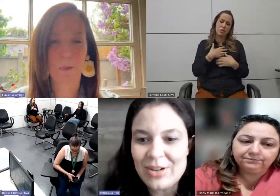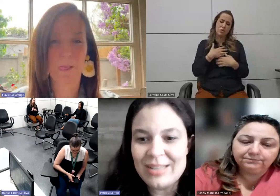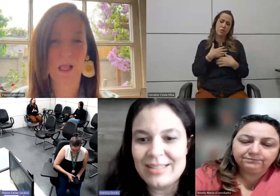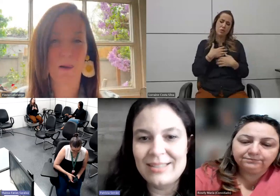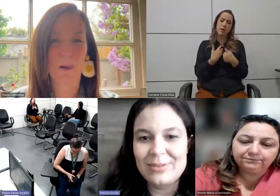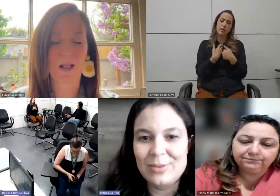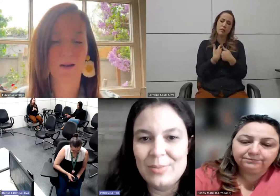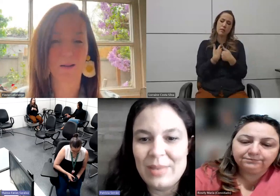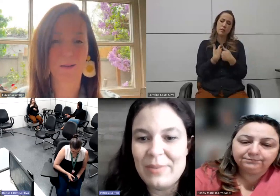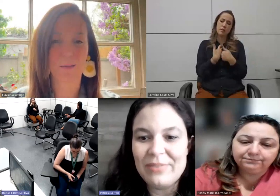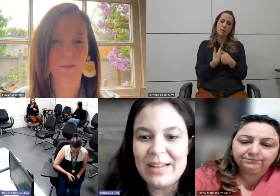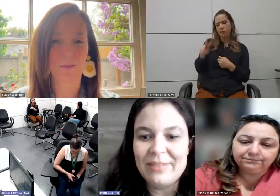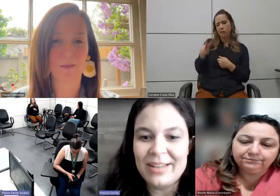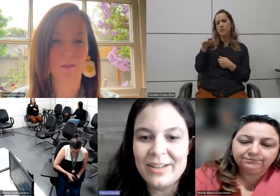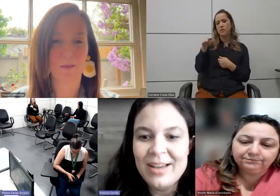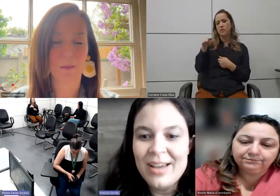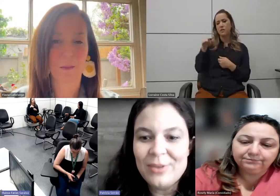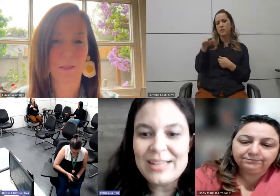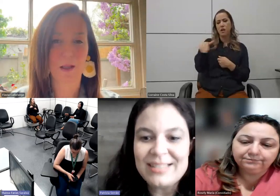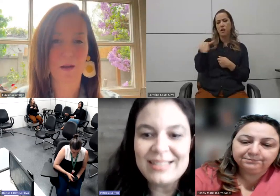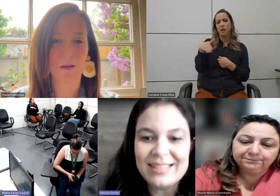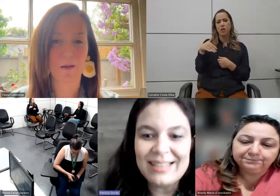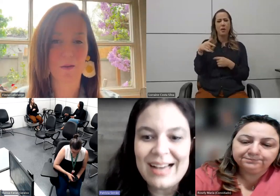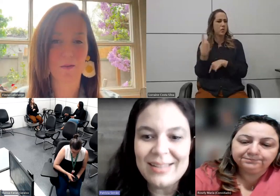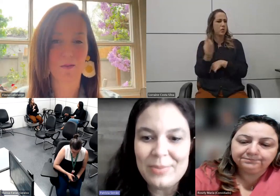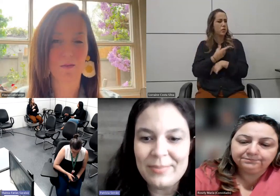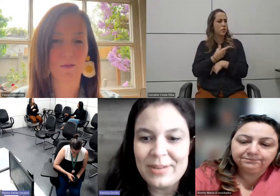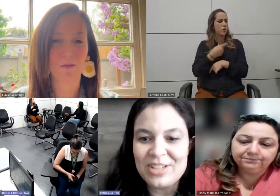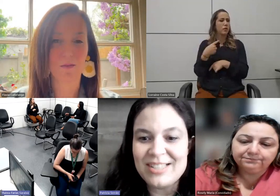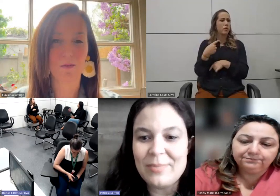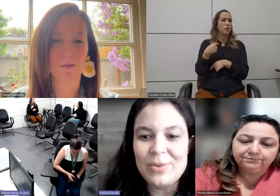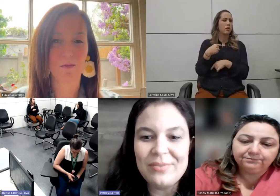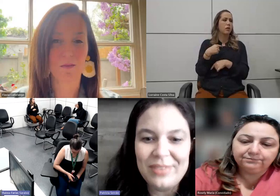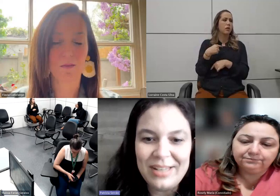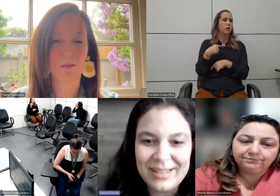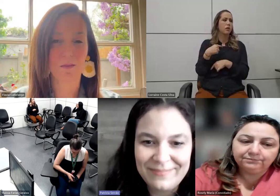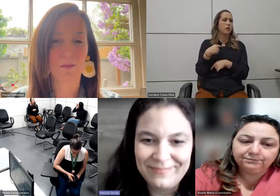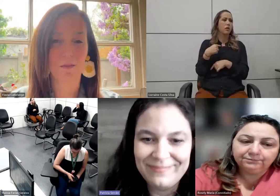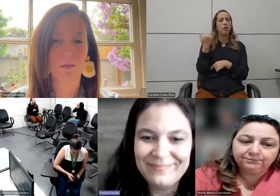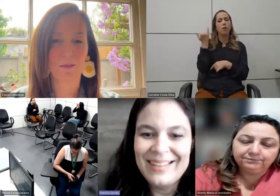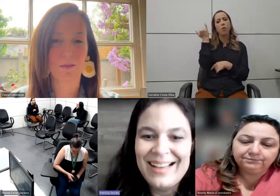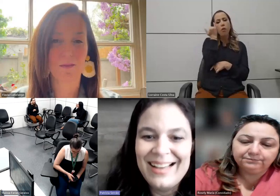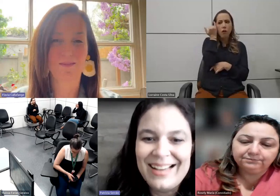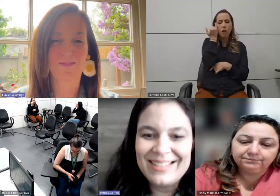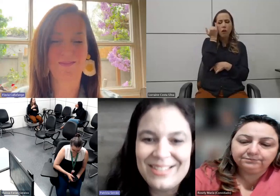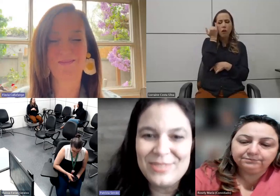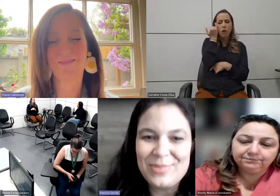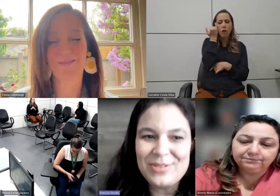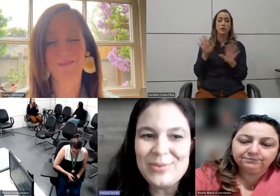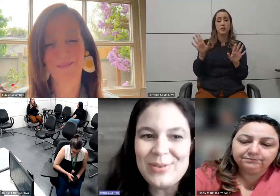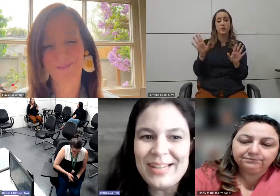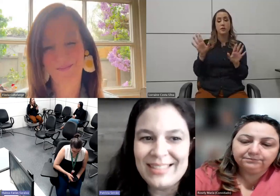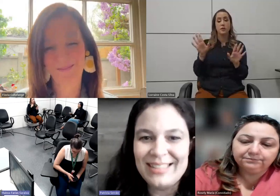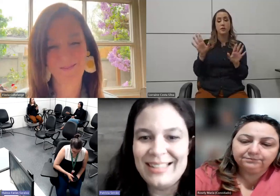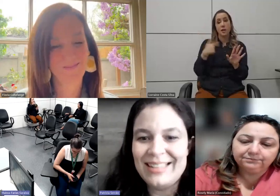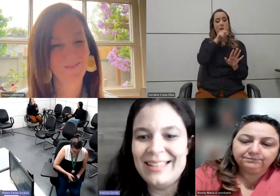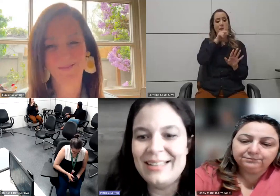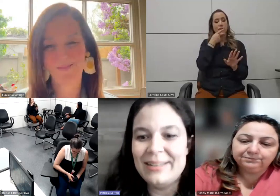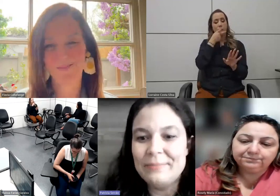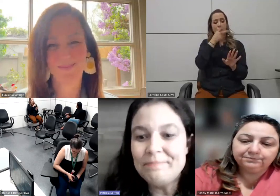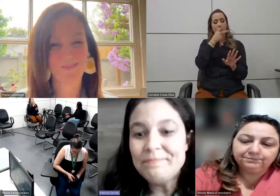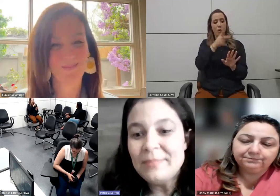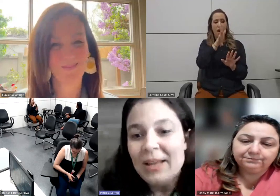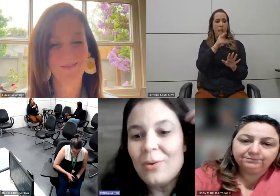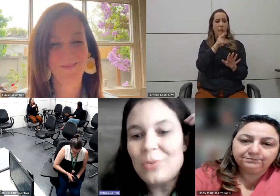vista como preguiçosa. Minha mãe falava que eu nasci sentada porque para já saber o que vinha, esse tipo de coisa.